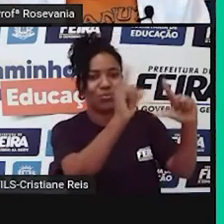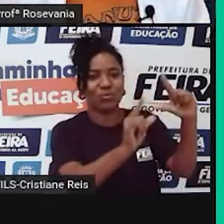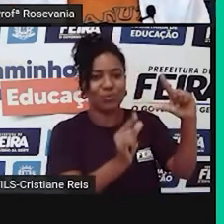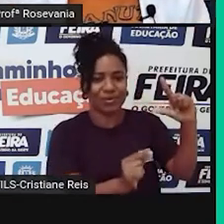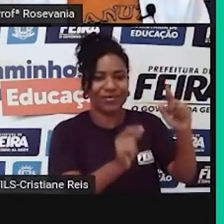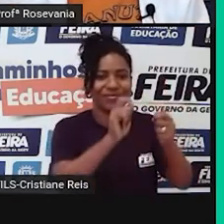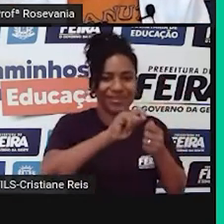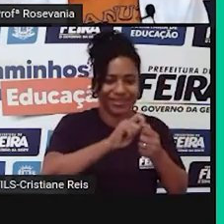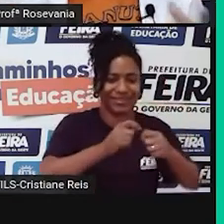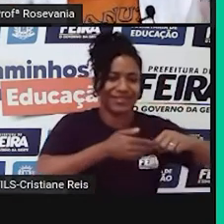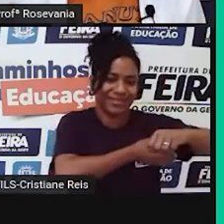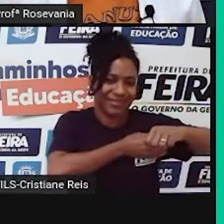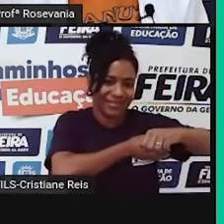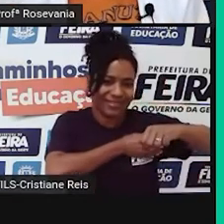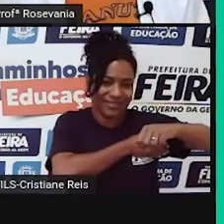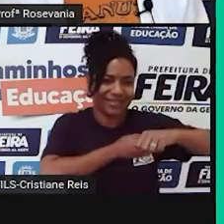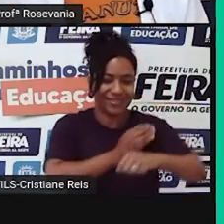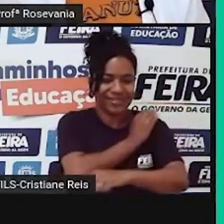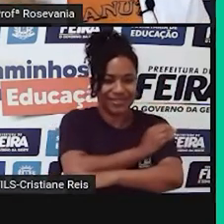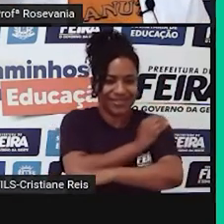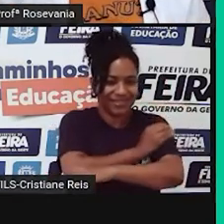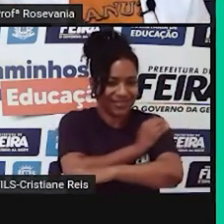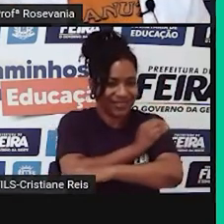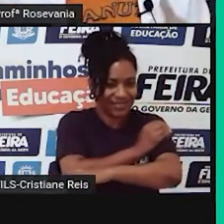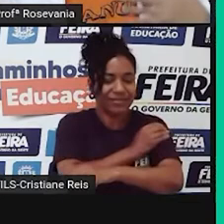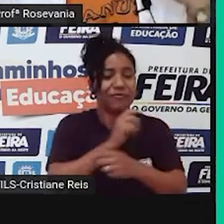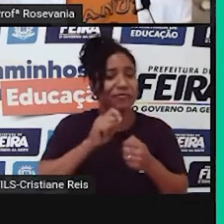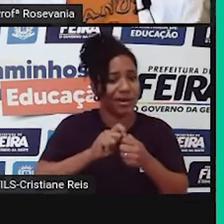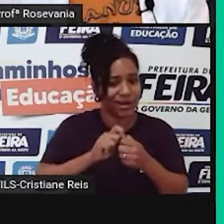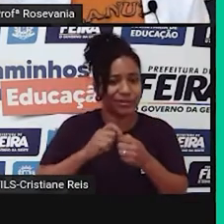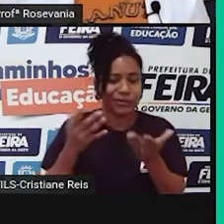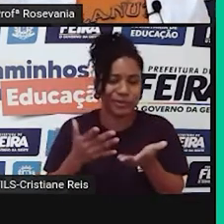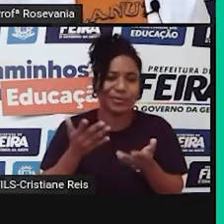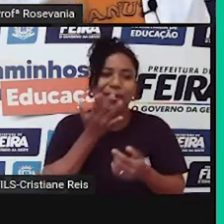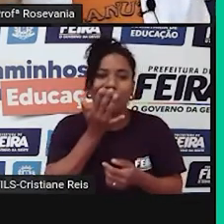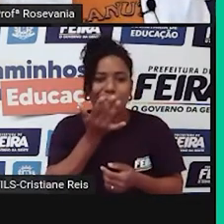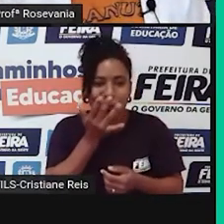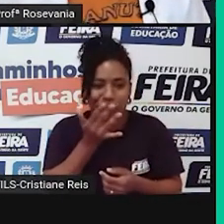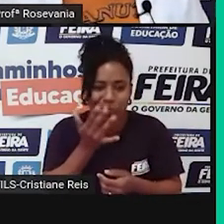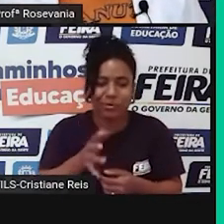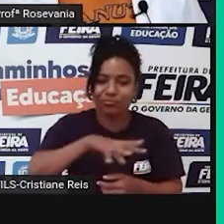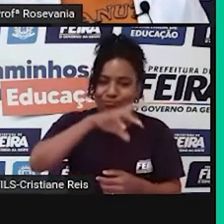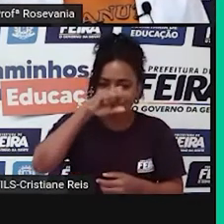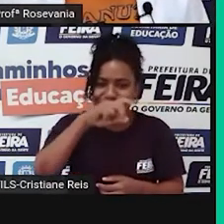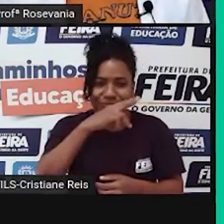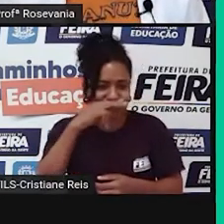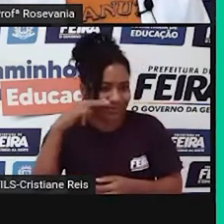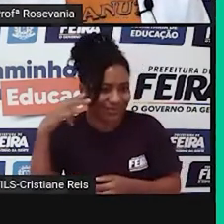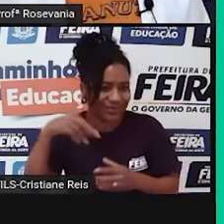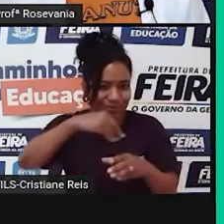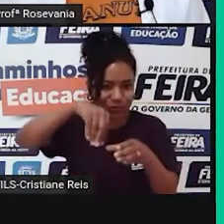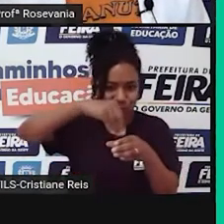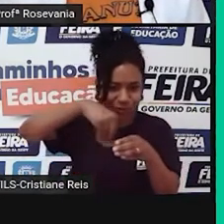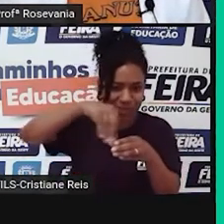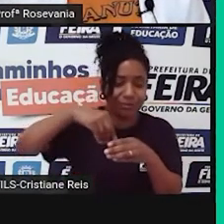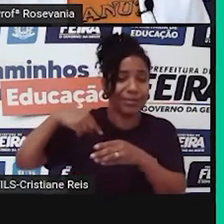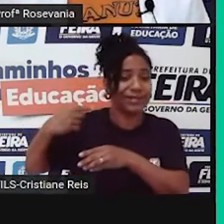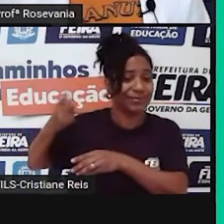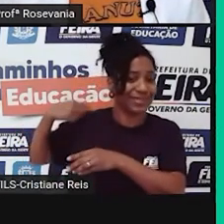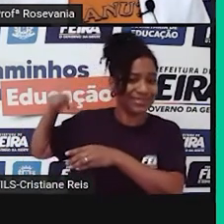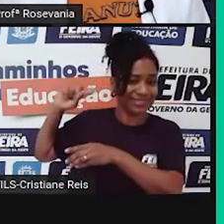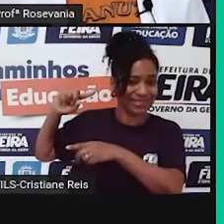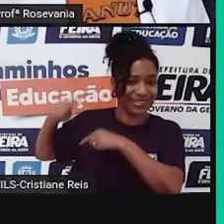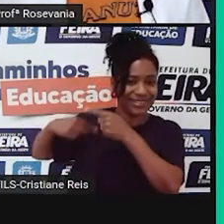seguindo, né, a base deles. É claro que hoje a gente bota corante, a gente bota essência, bota uma série de coisas, mas a base